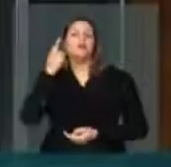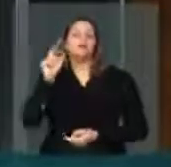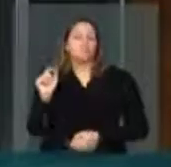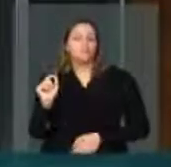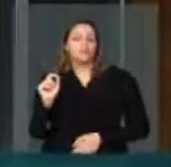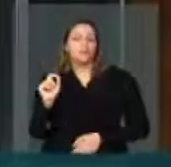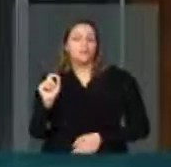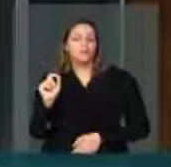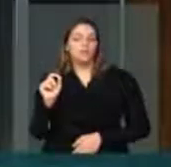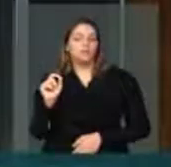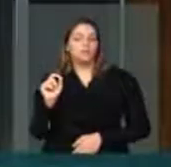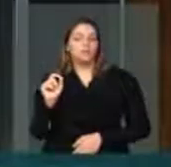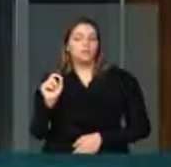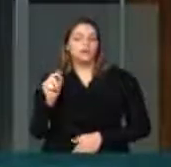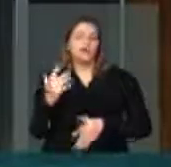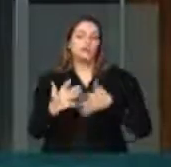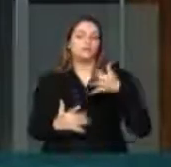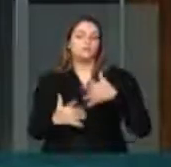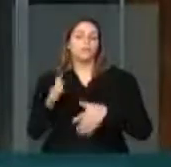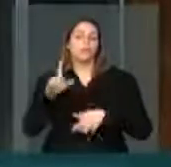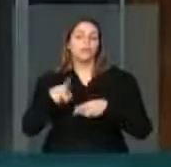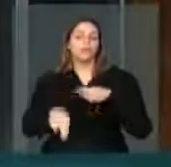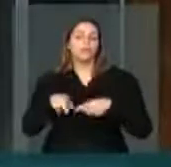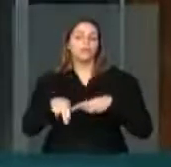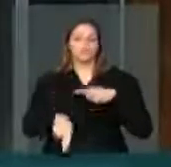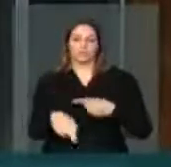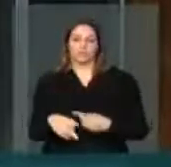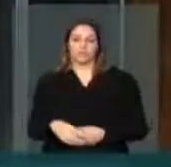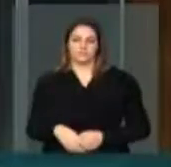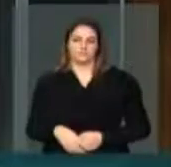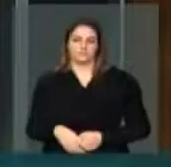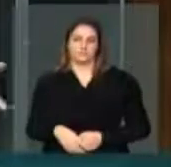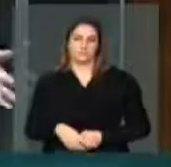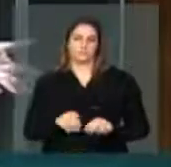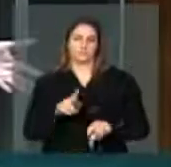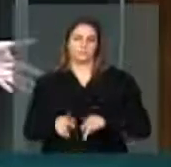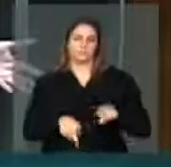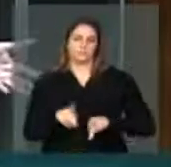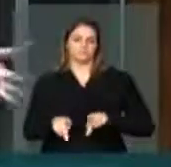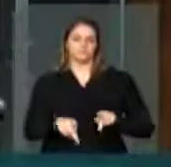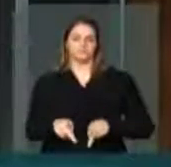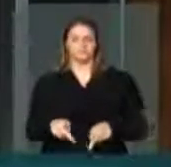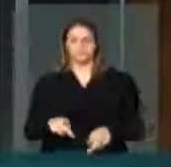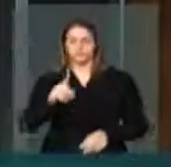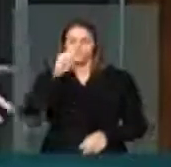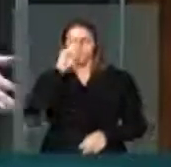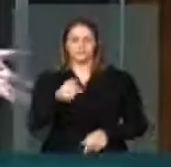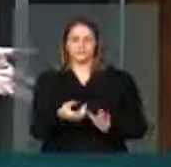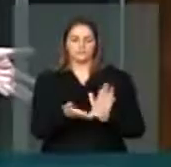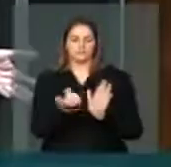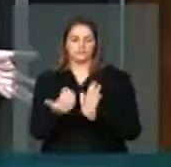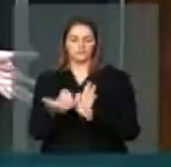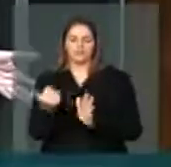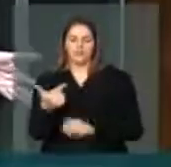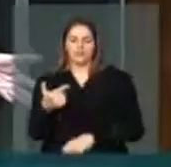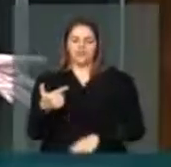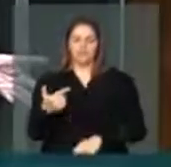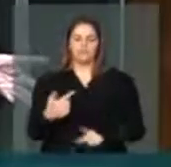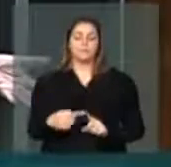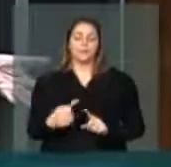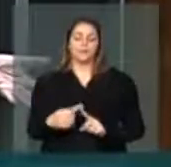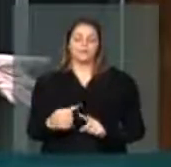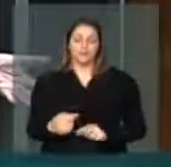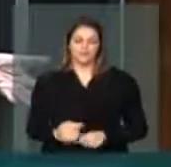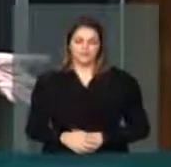Para impedir a população uma lei de desarmamento que era para diminuir